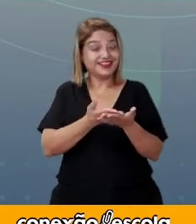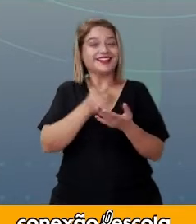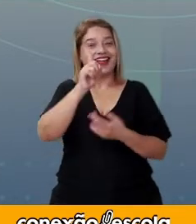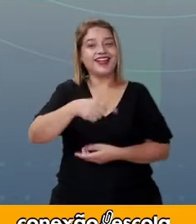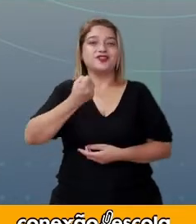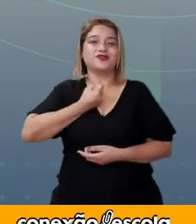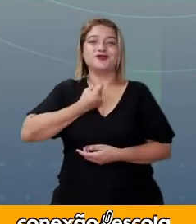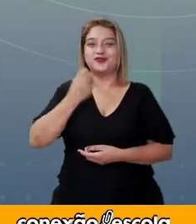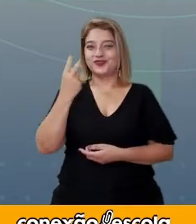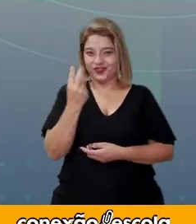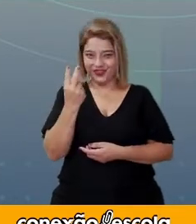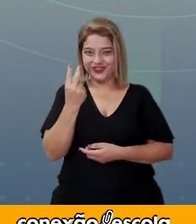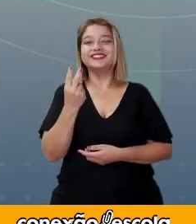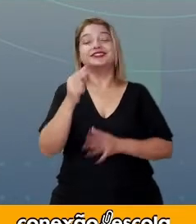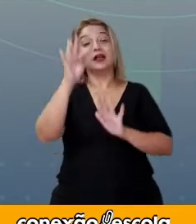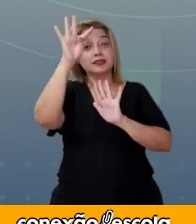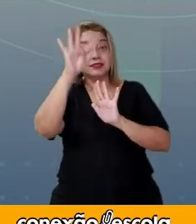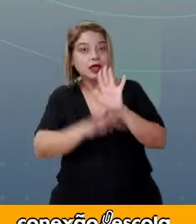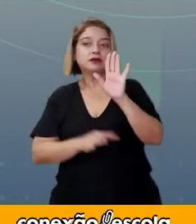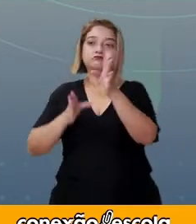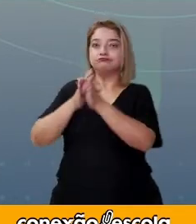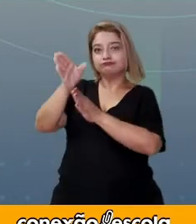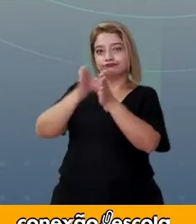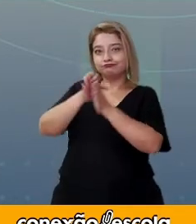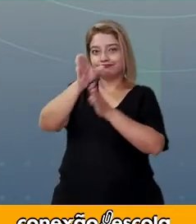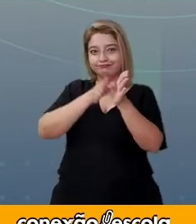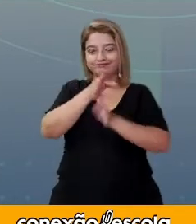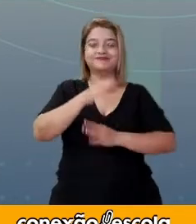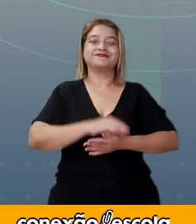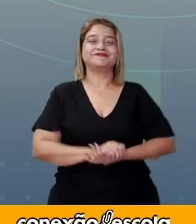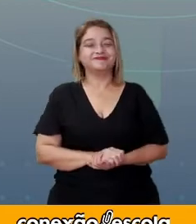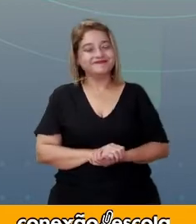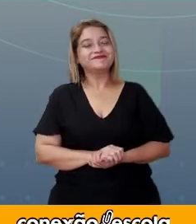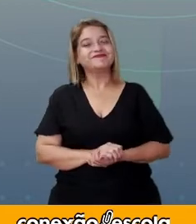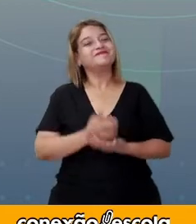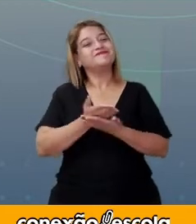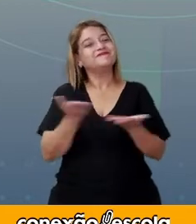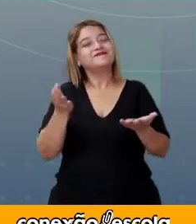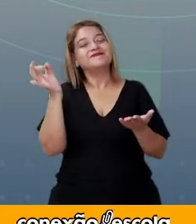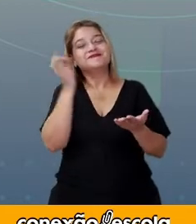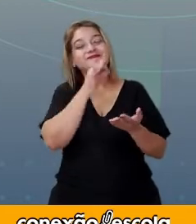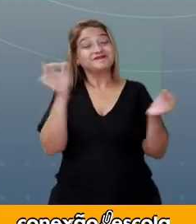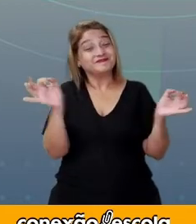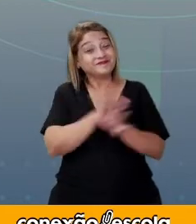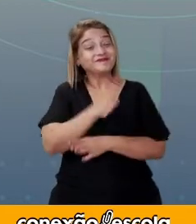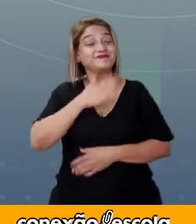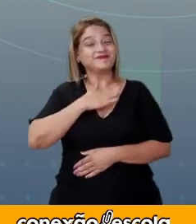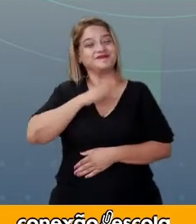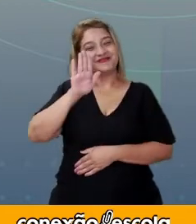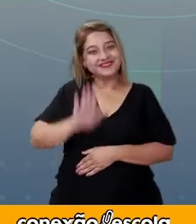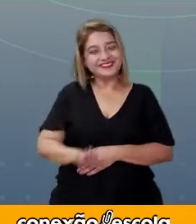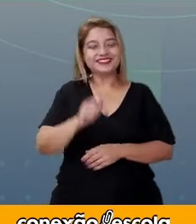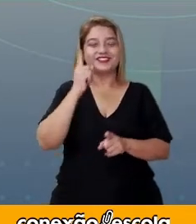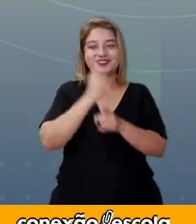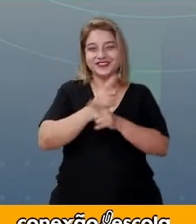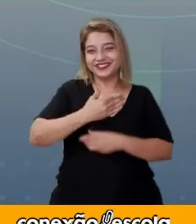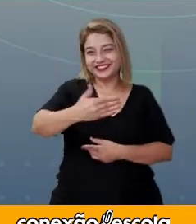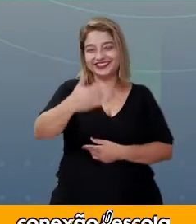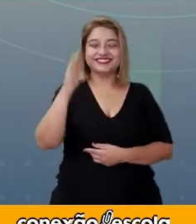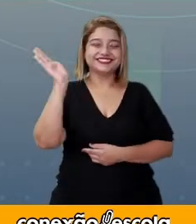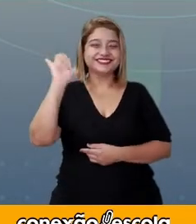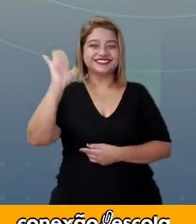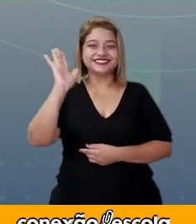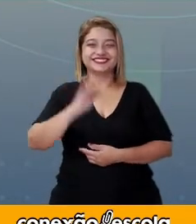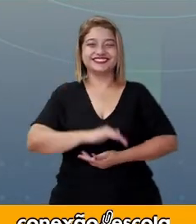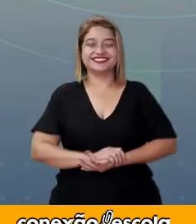Atividade 2. Textos instrucionais. É isso aí. Eu vou ficando por aqui. Até a próxima. Tchau,